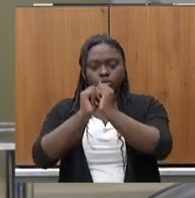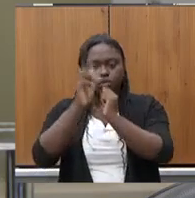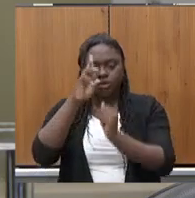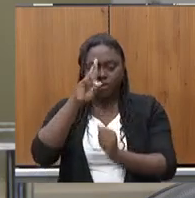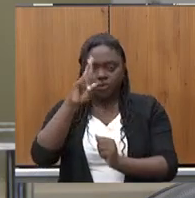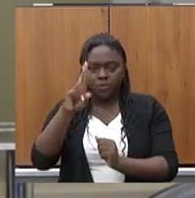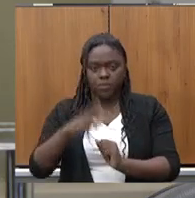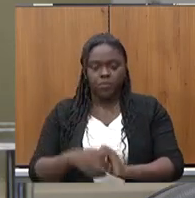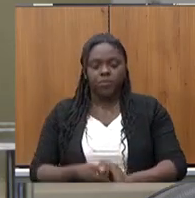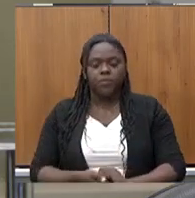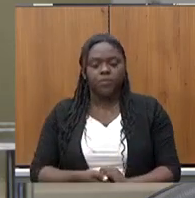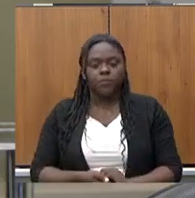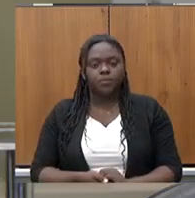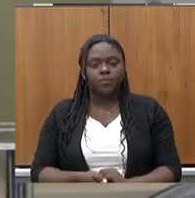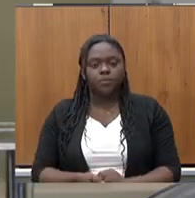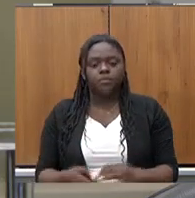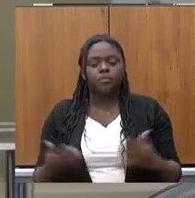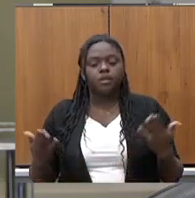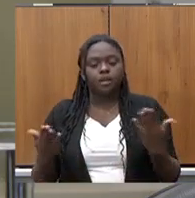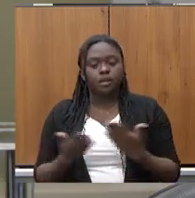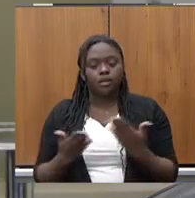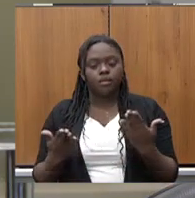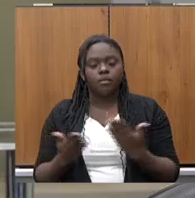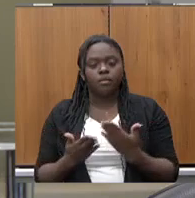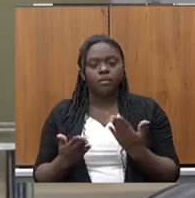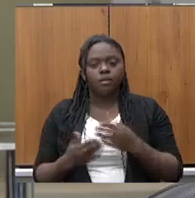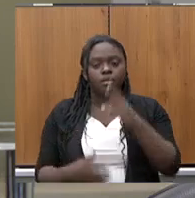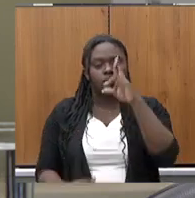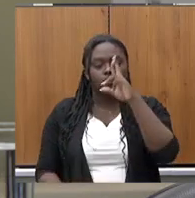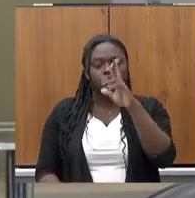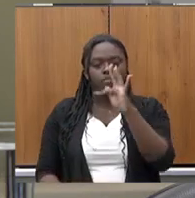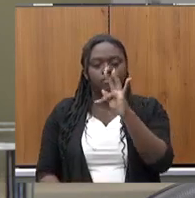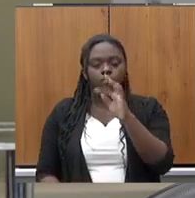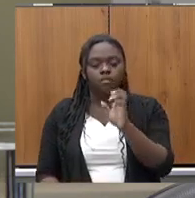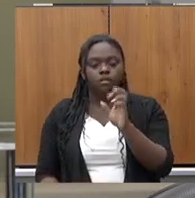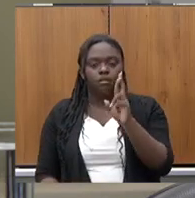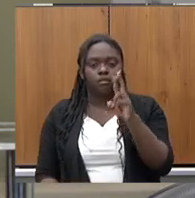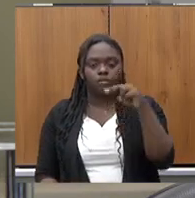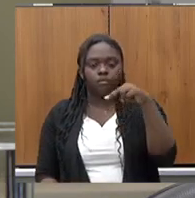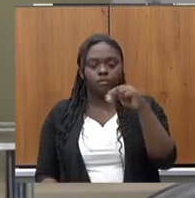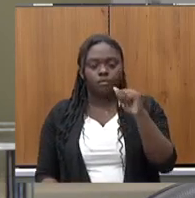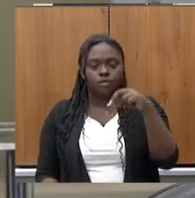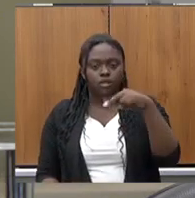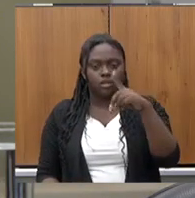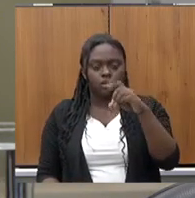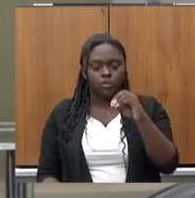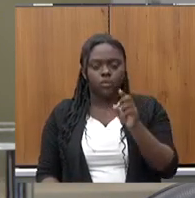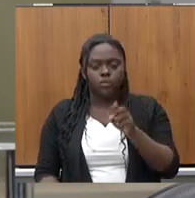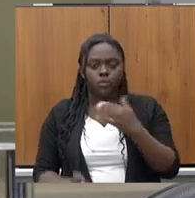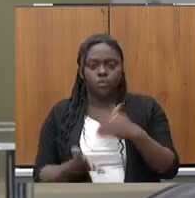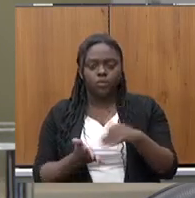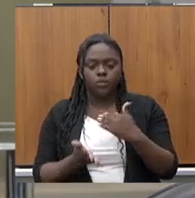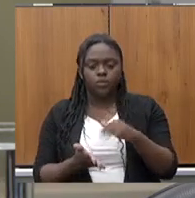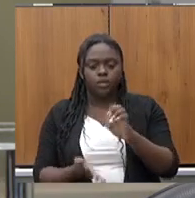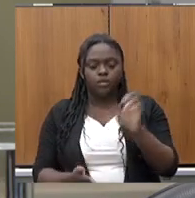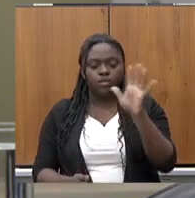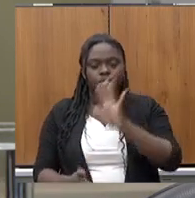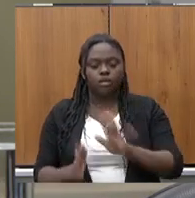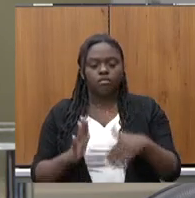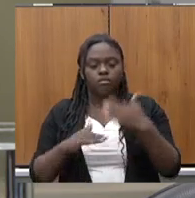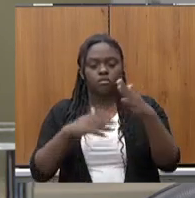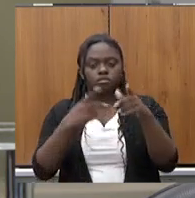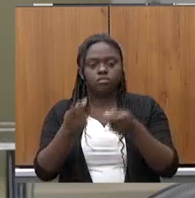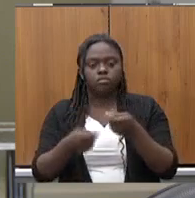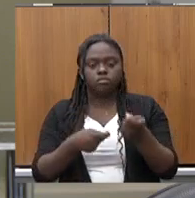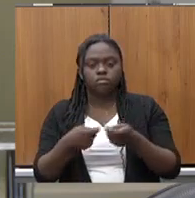Passo a palavra para o excelentíssimo senhor Fernando Passalho de Avelar, secretário de Estado de Desenvolvimento Econômico, que disporá de